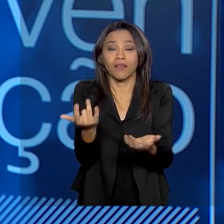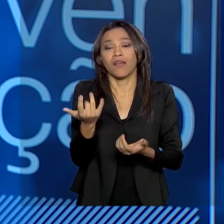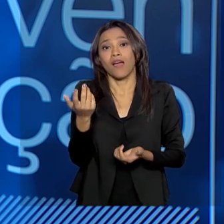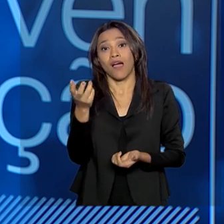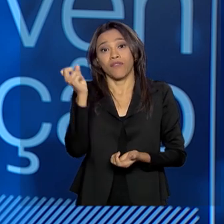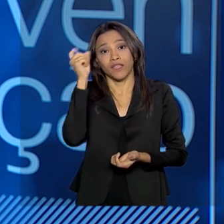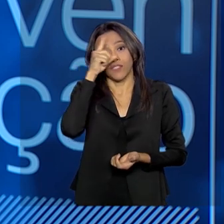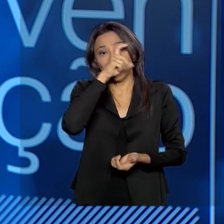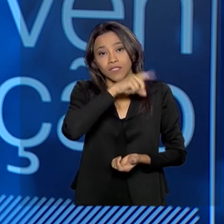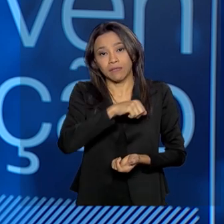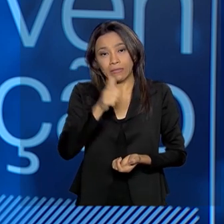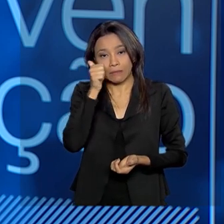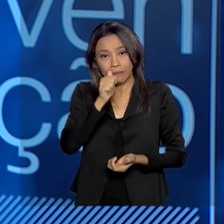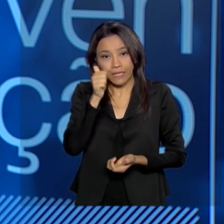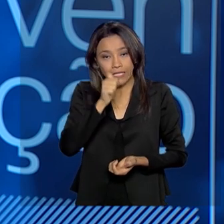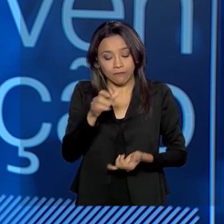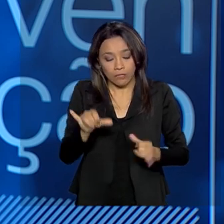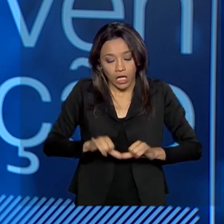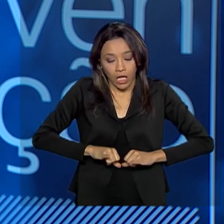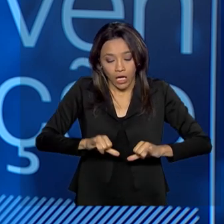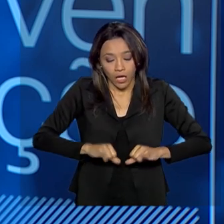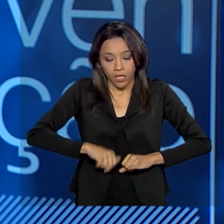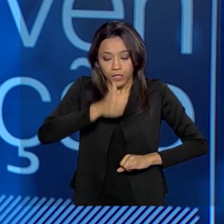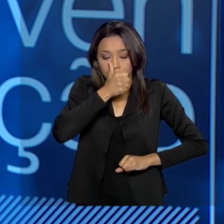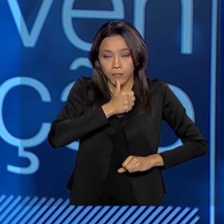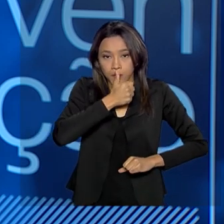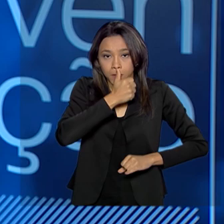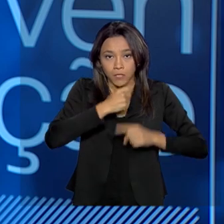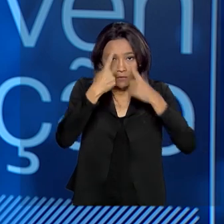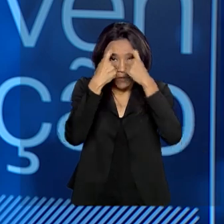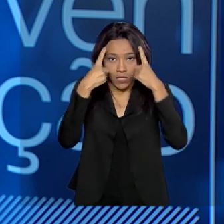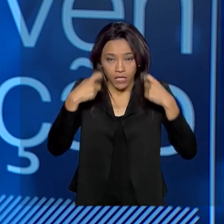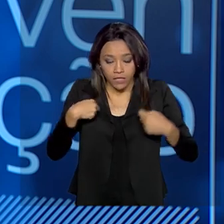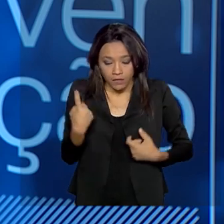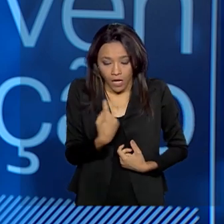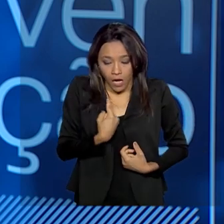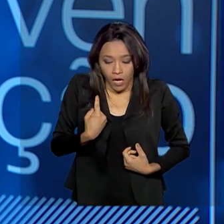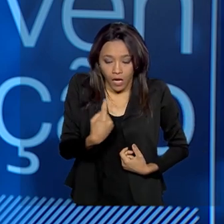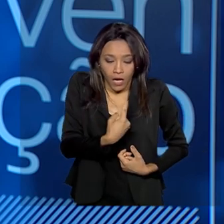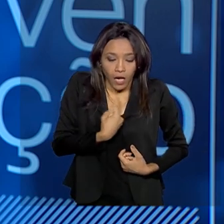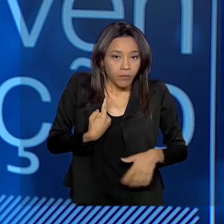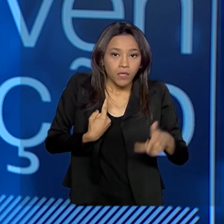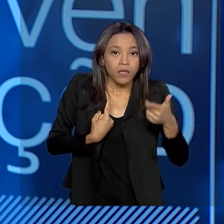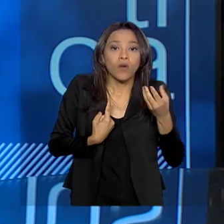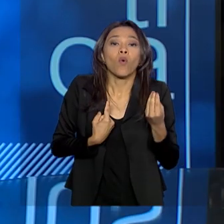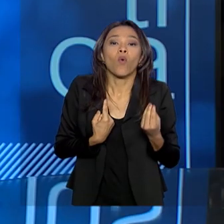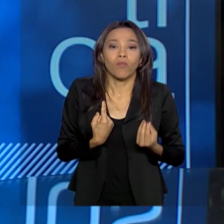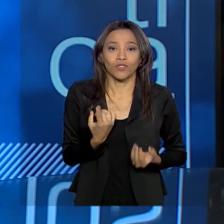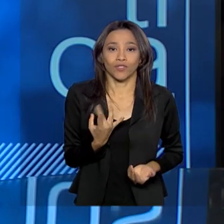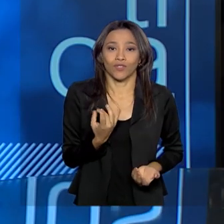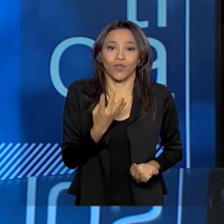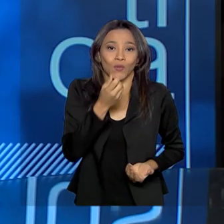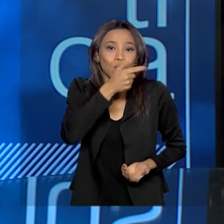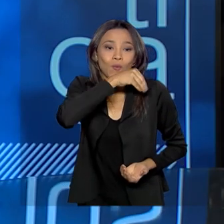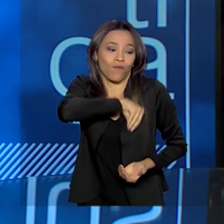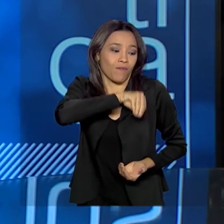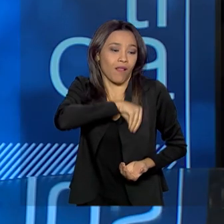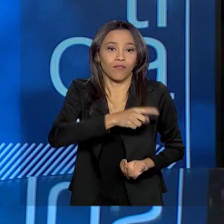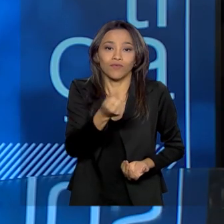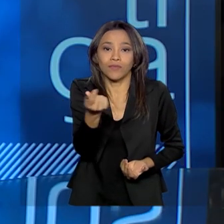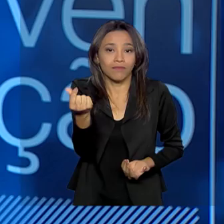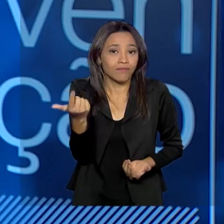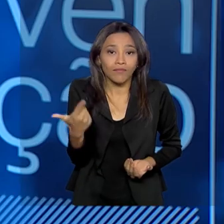sair do círculo de agressão e de violência, porque não conseguem se sustentar e sustentar seus filhos e